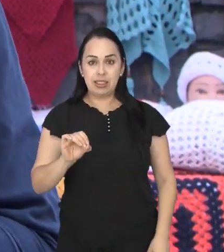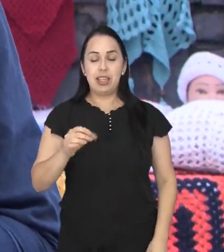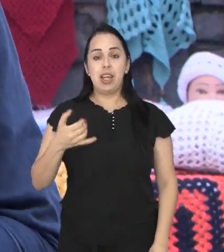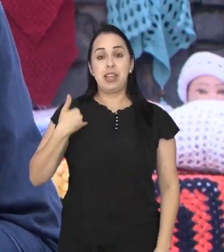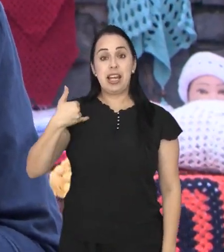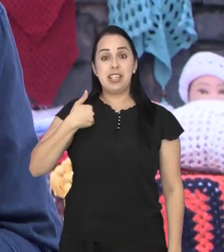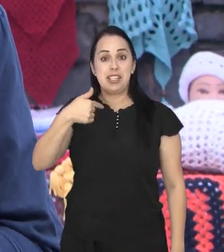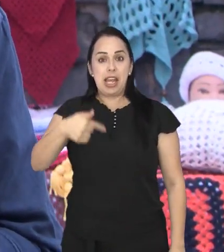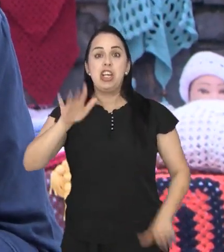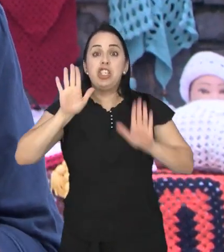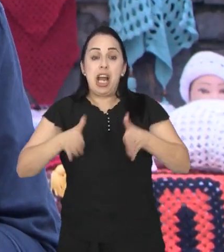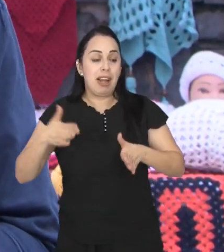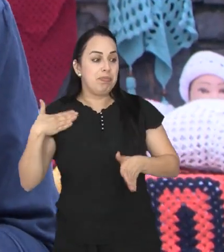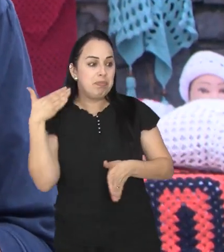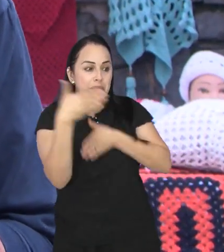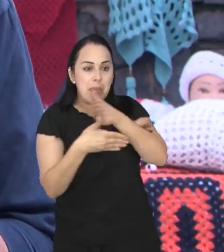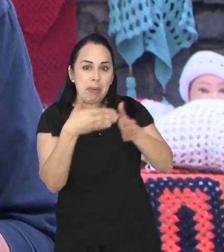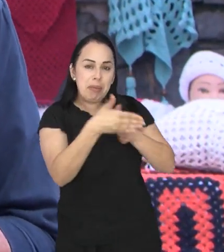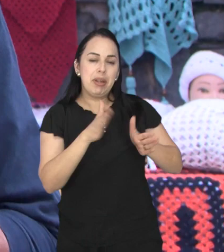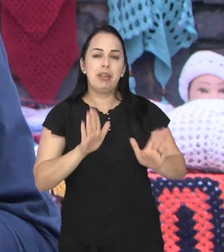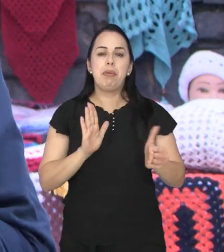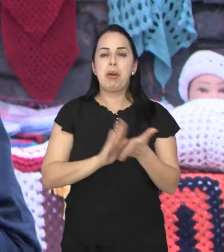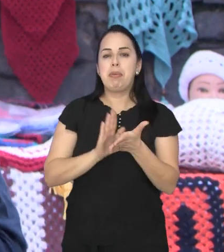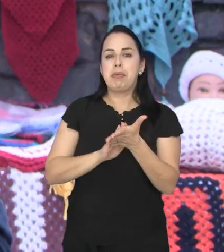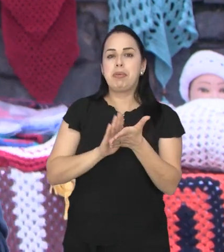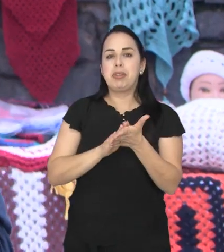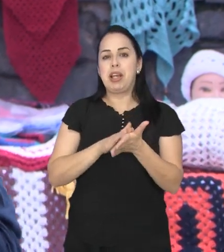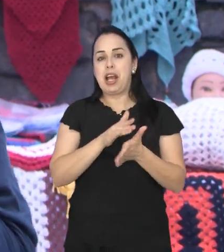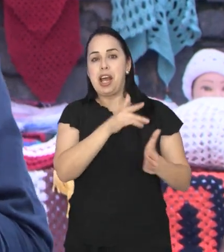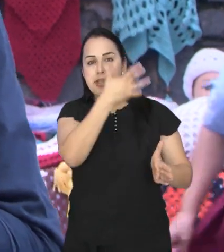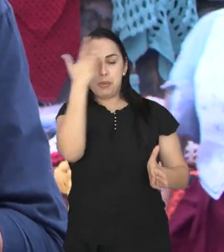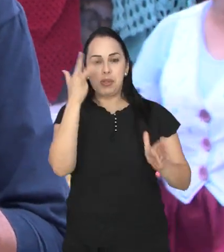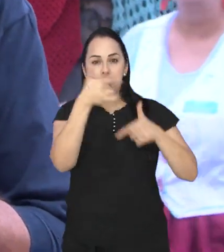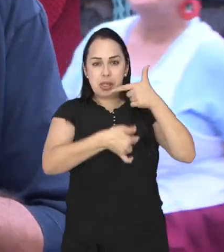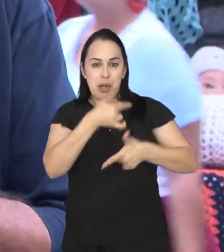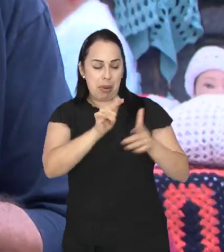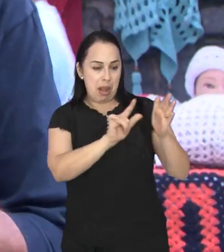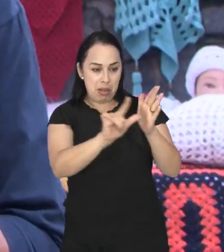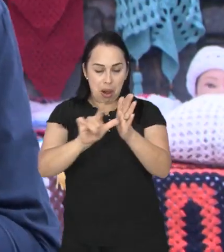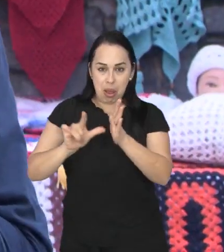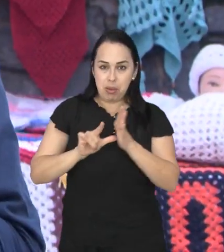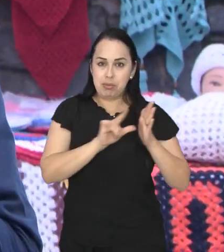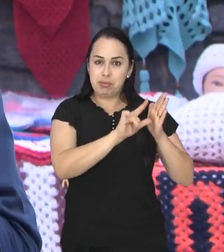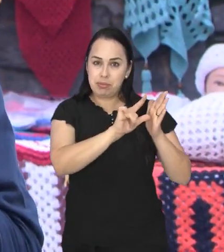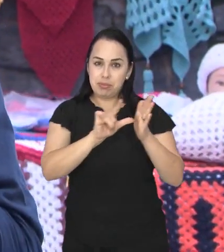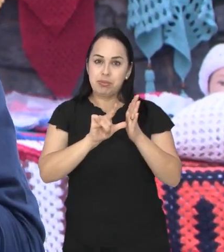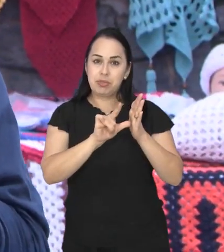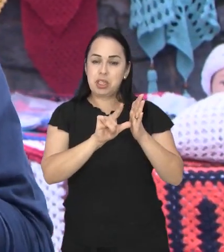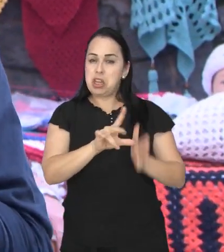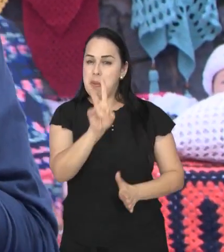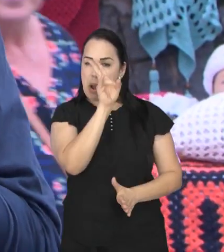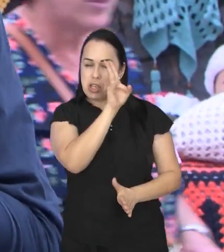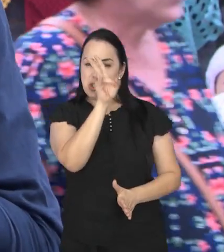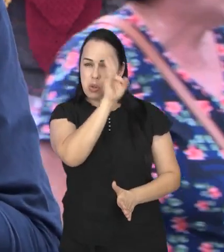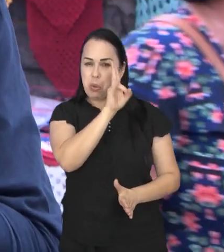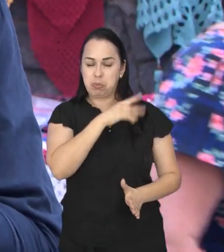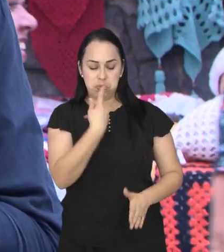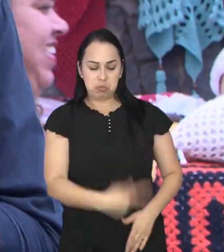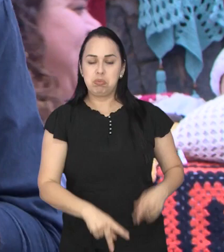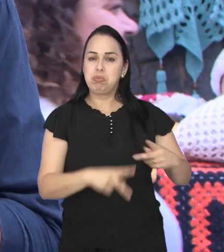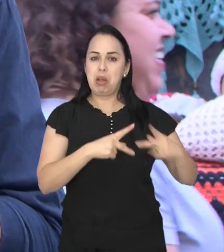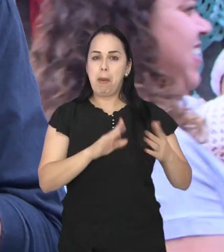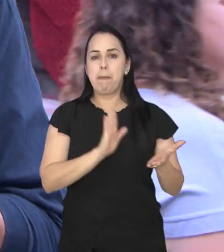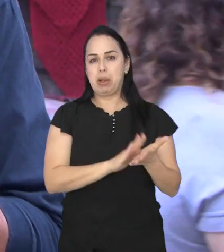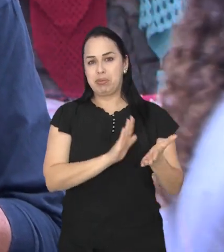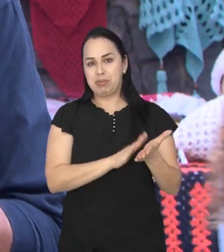sete anos eu vinha no mercado. Quero parabenizar também os comerciantes que aqui estão, que têm história em São José dos